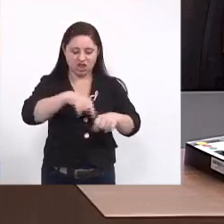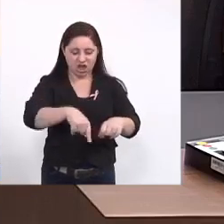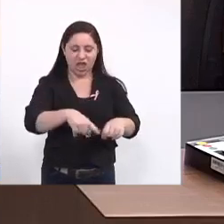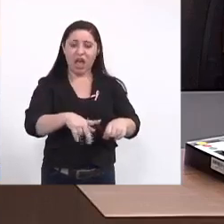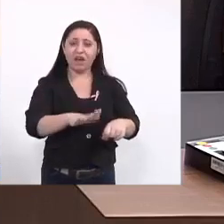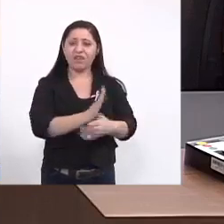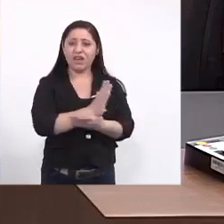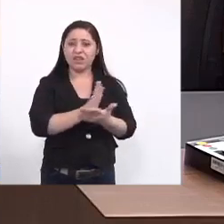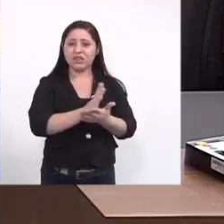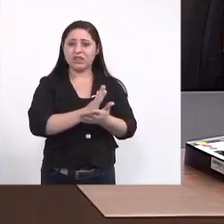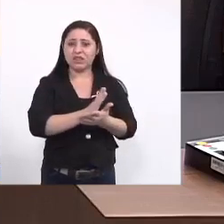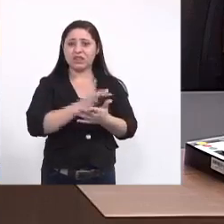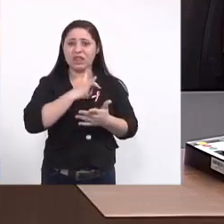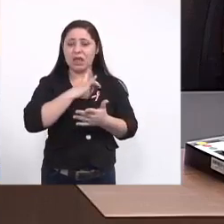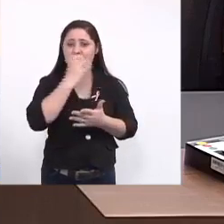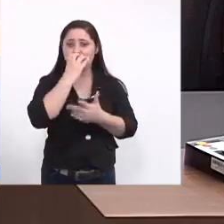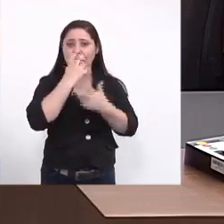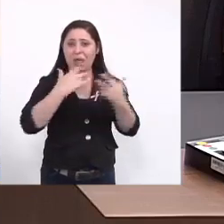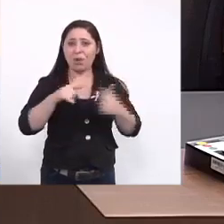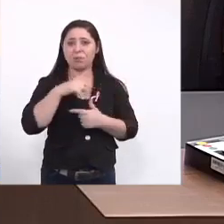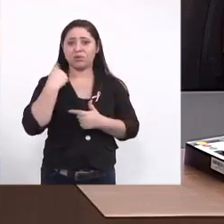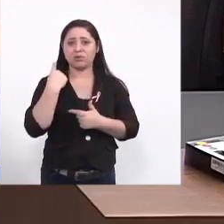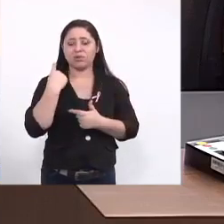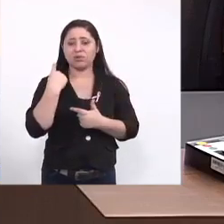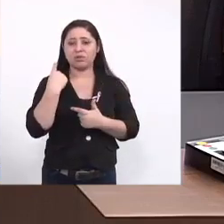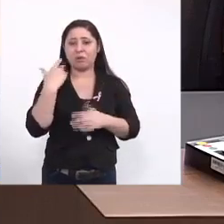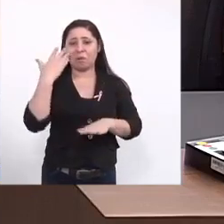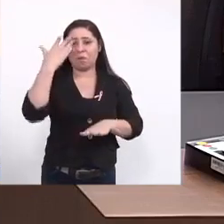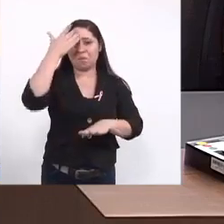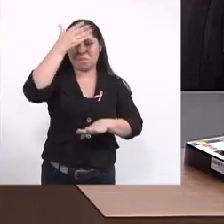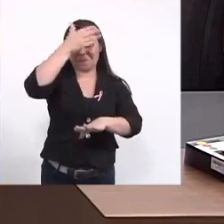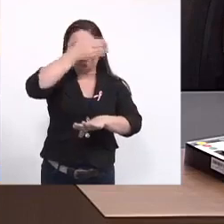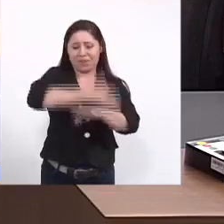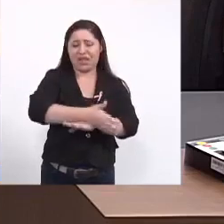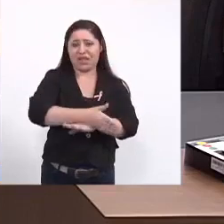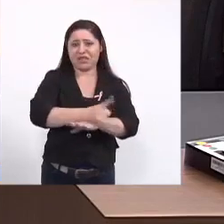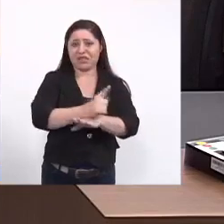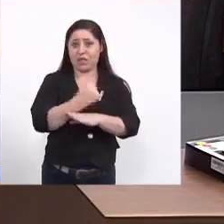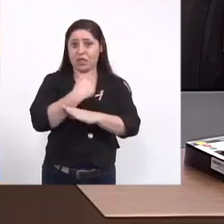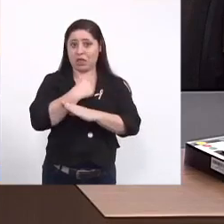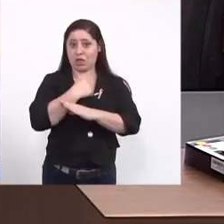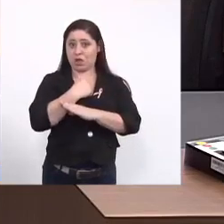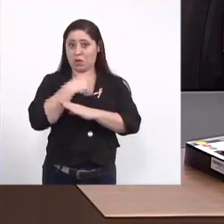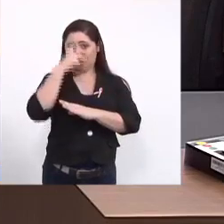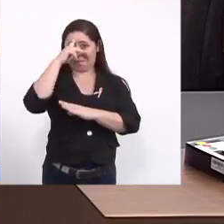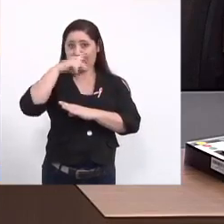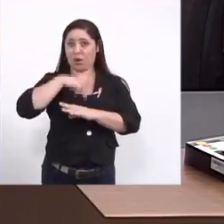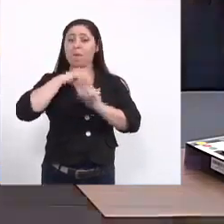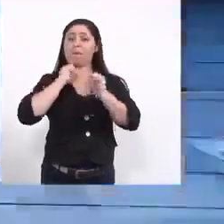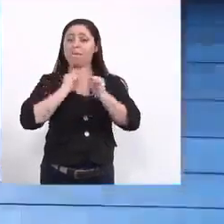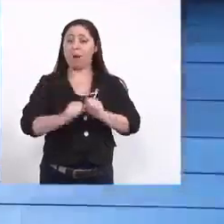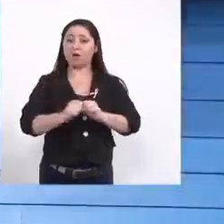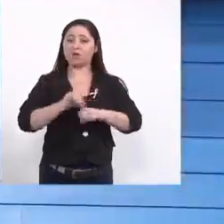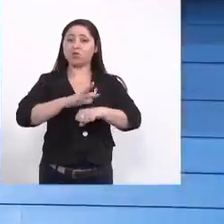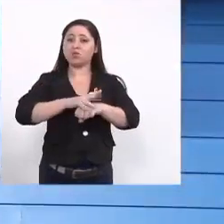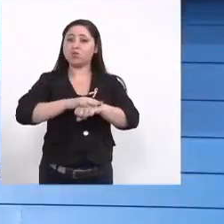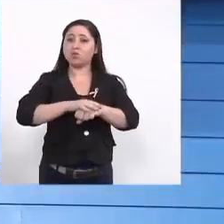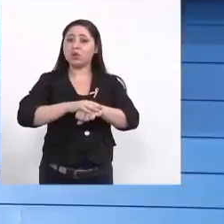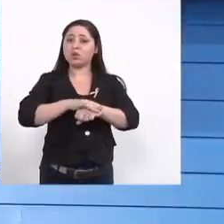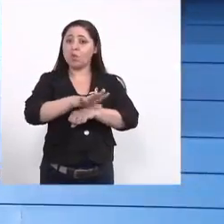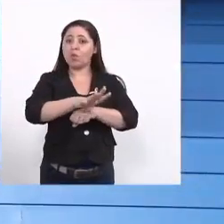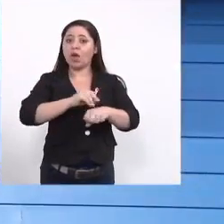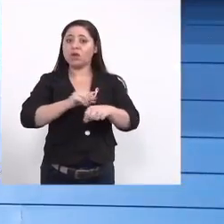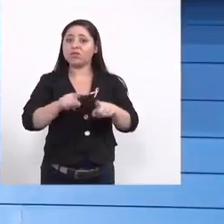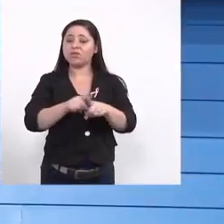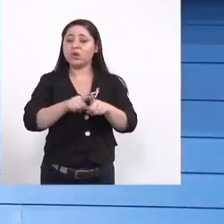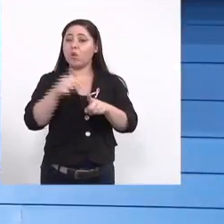tem animais mortos tem que entrar numa estrutura que eu realmente possa estar sendo contaminado não